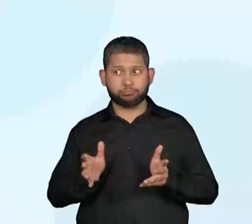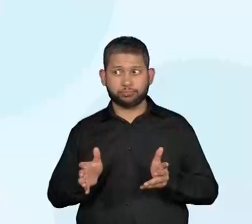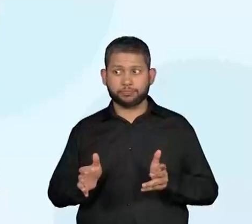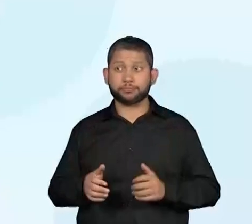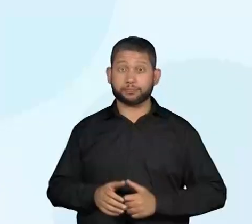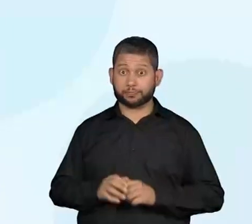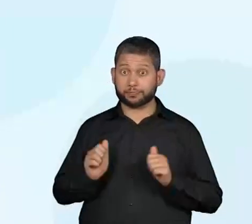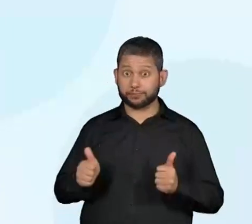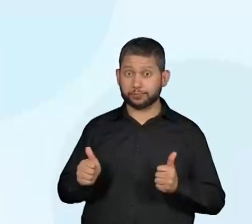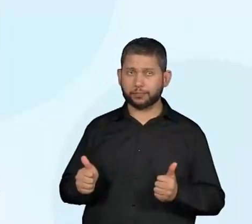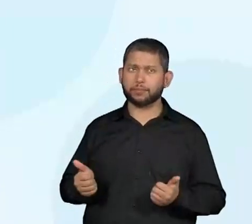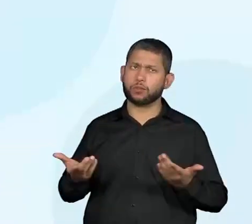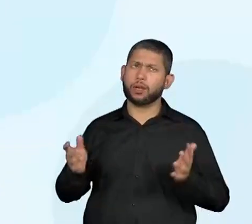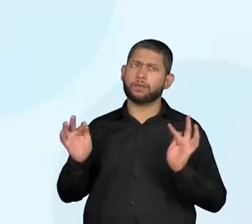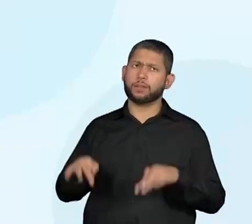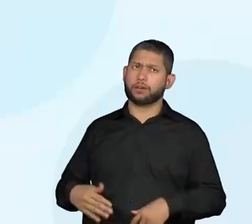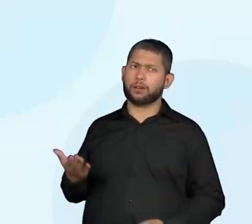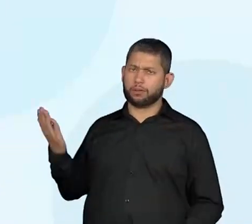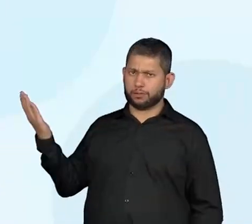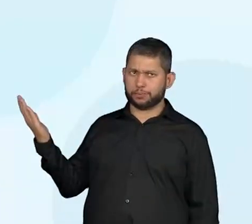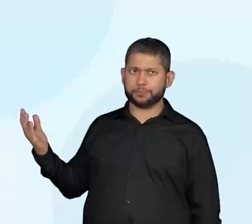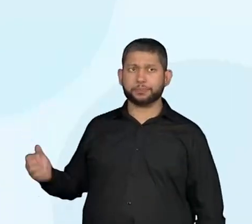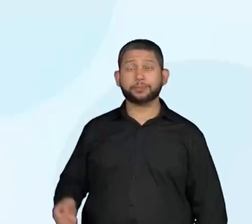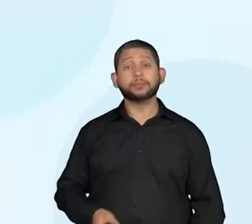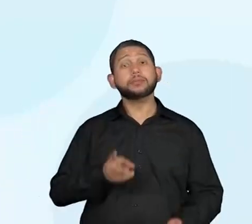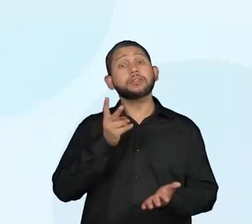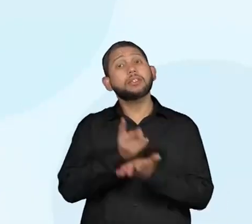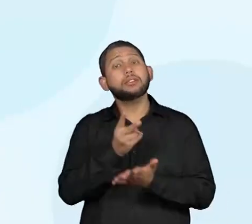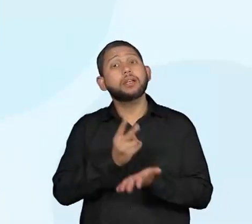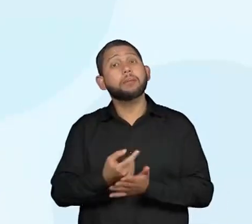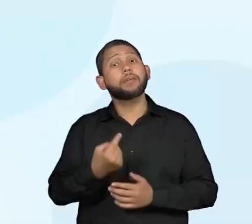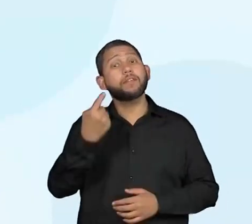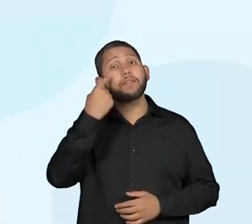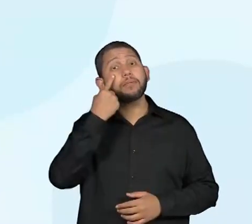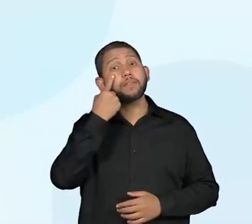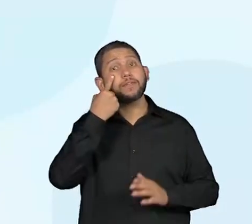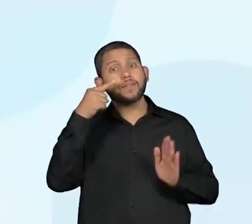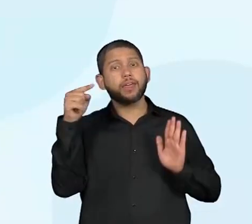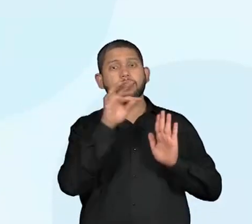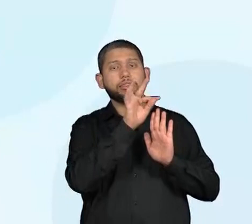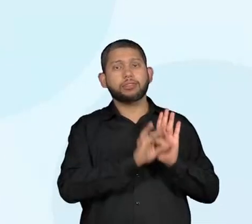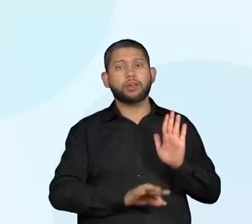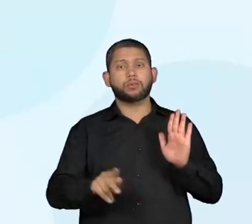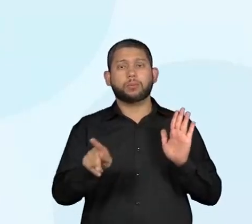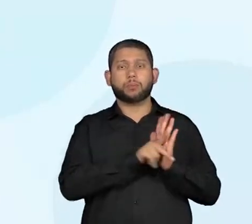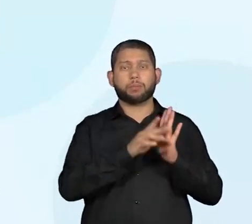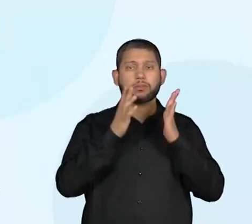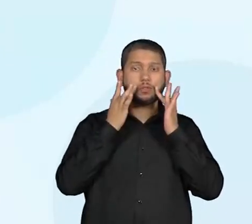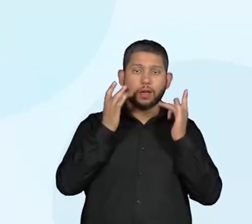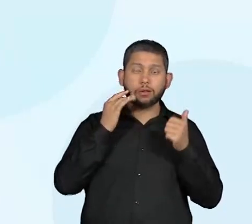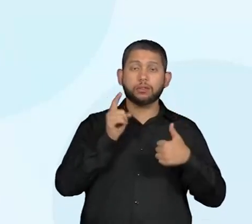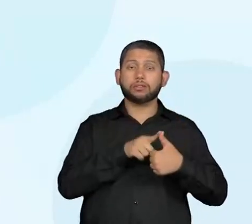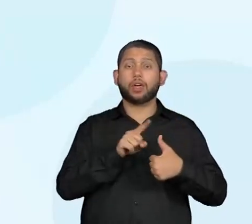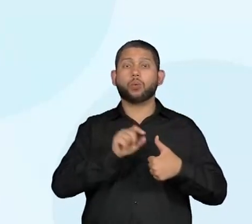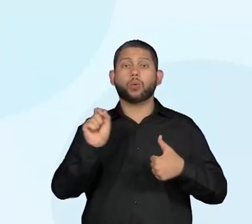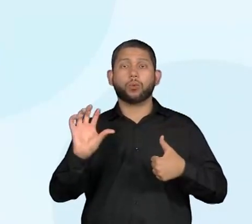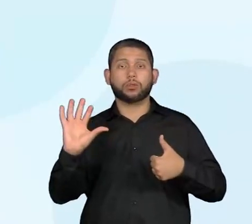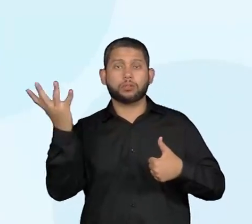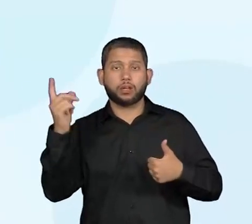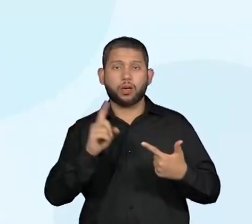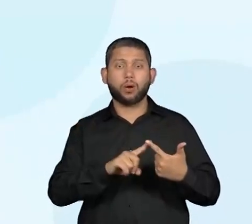finalzinho, mas vamos refletir. Então, toda vez que eu pensar em um texto teatral, precisa existir fatos, personagens,